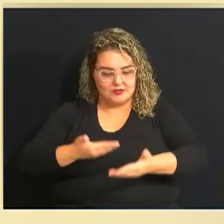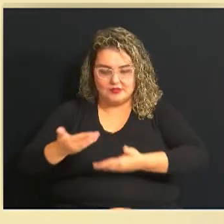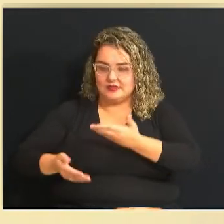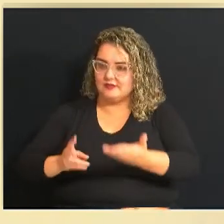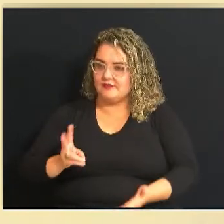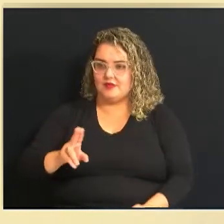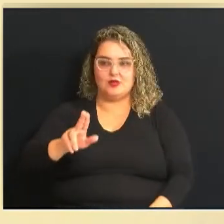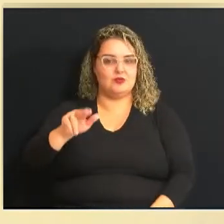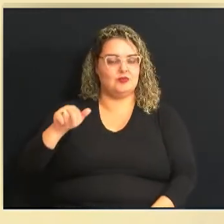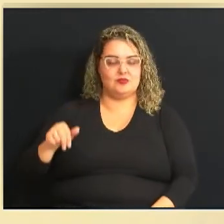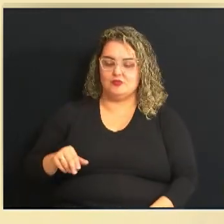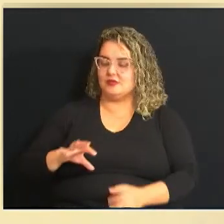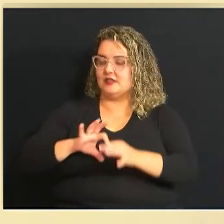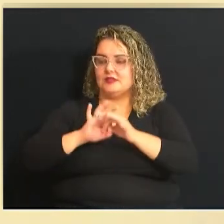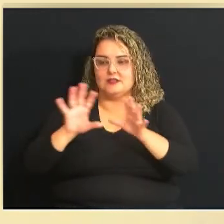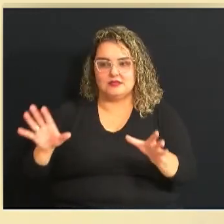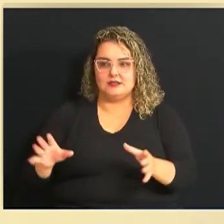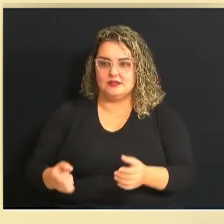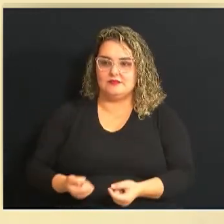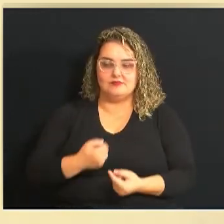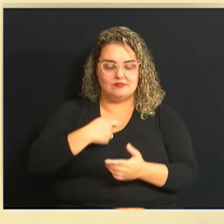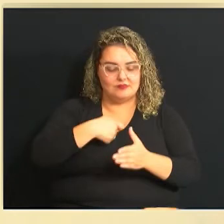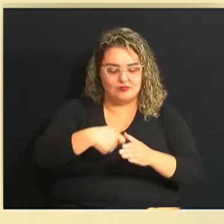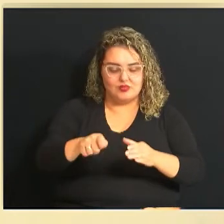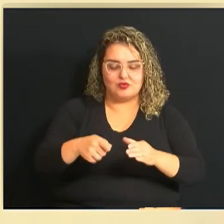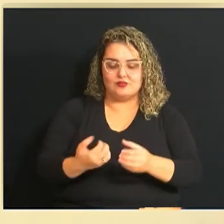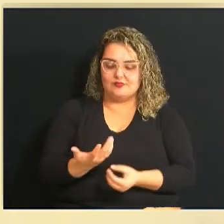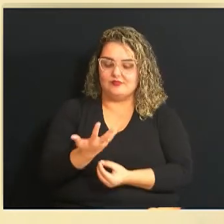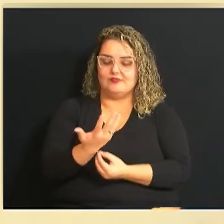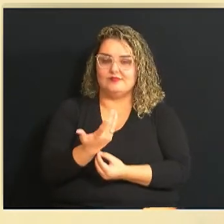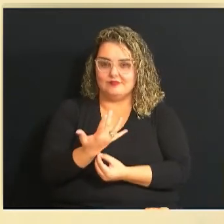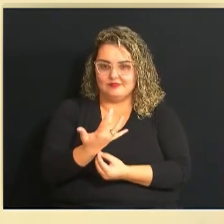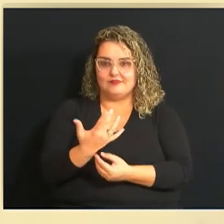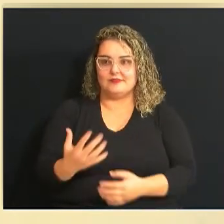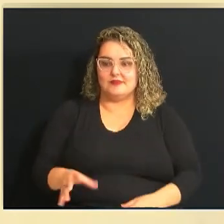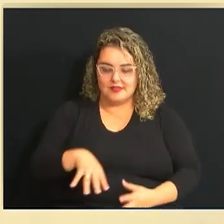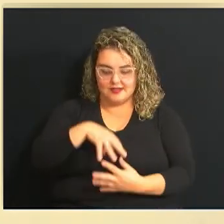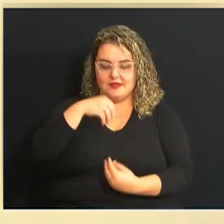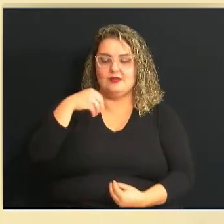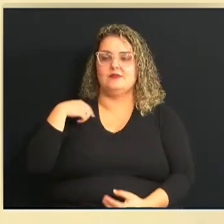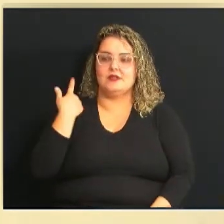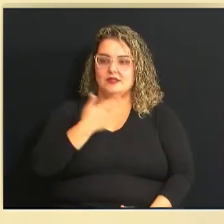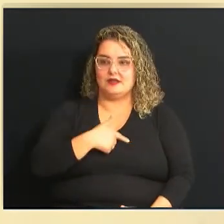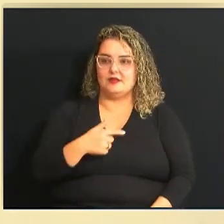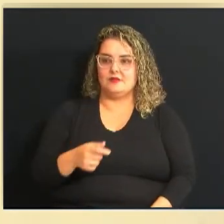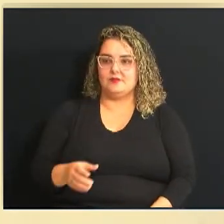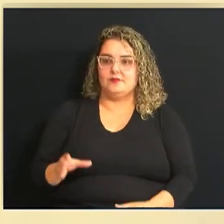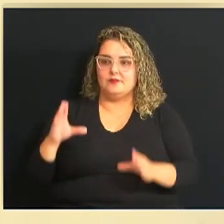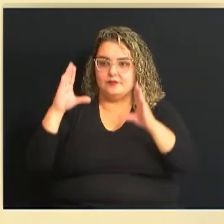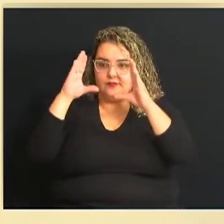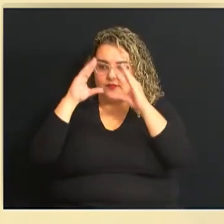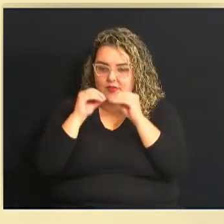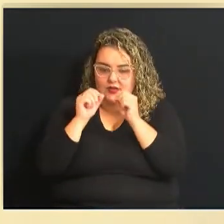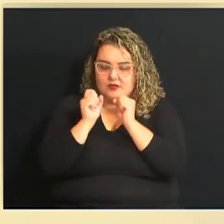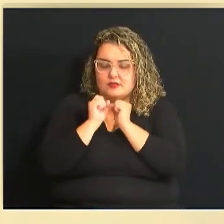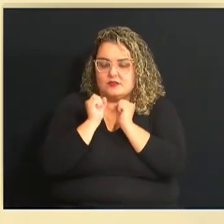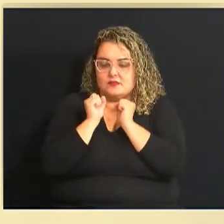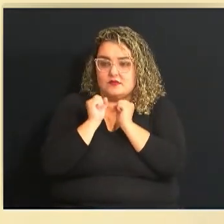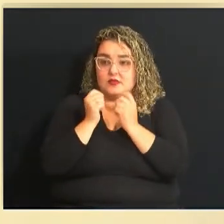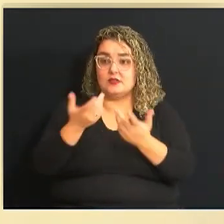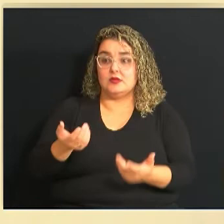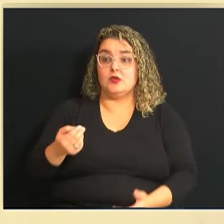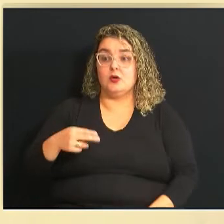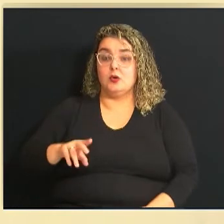extremo servir, nunca deixei apagar esse fósforo que há em mim, em nós, nas frias noites de